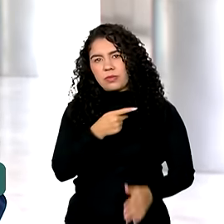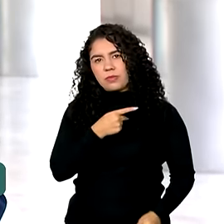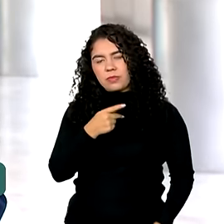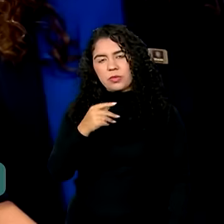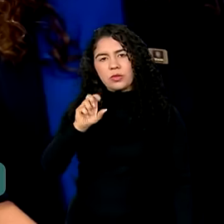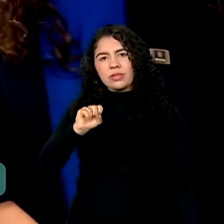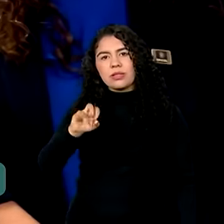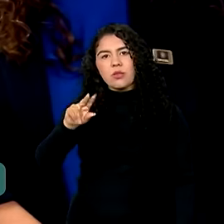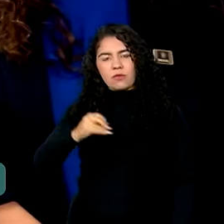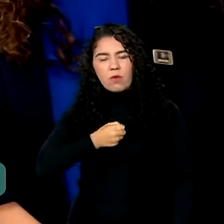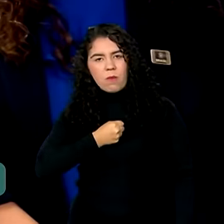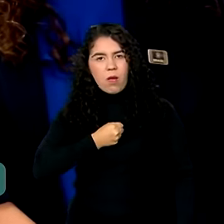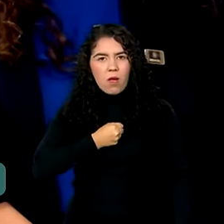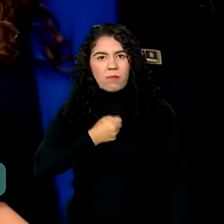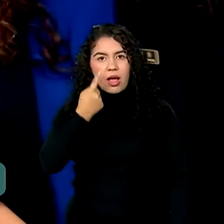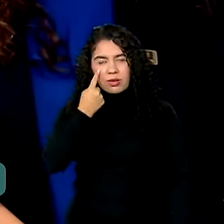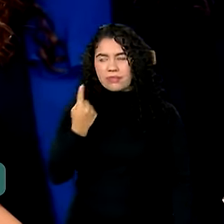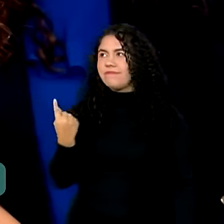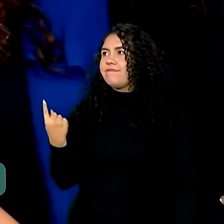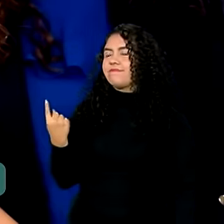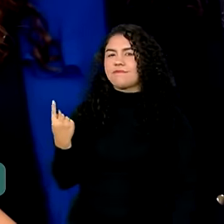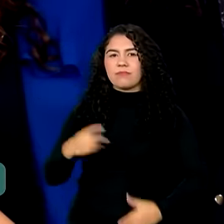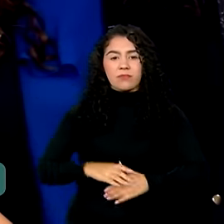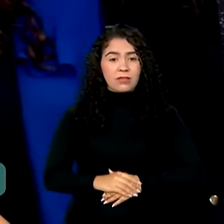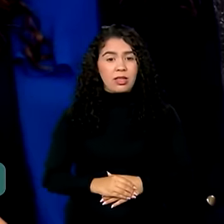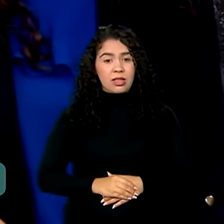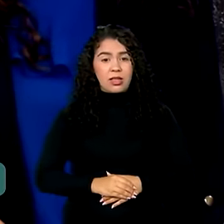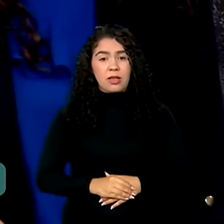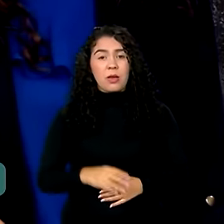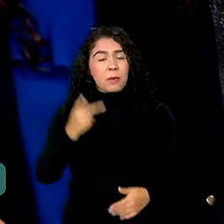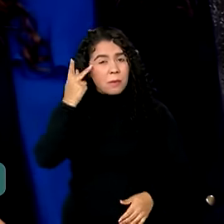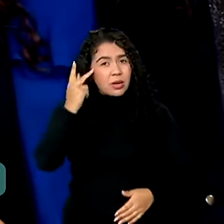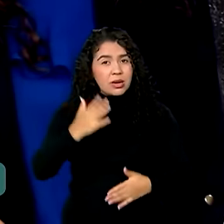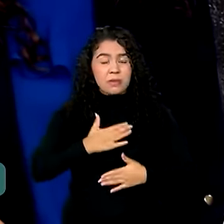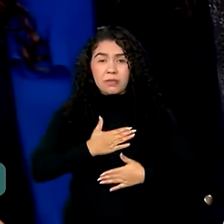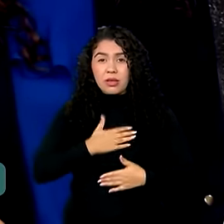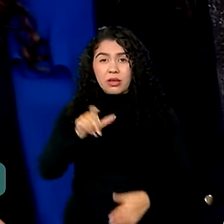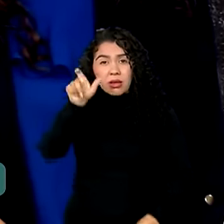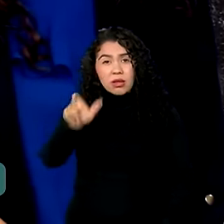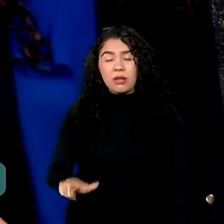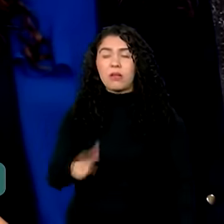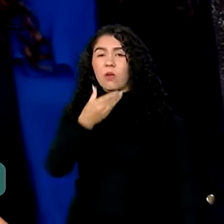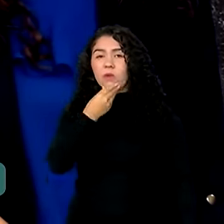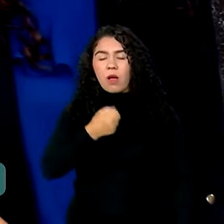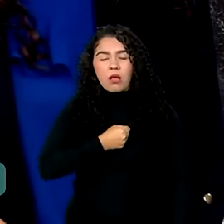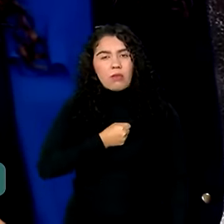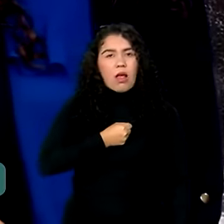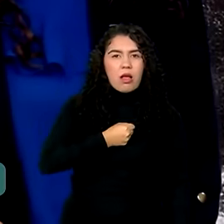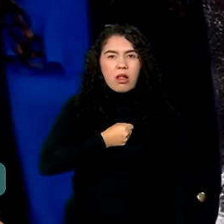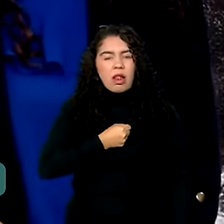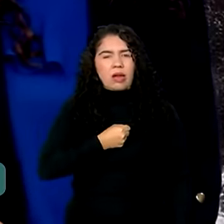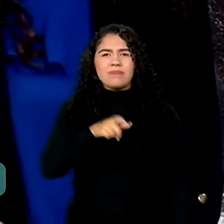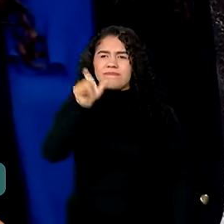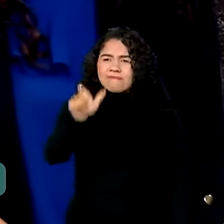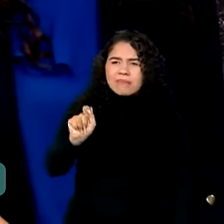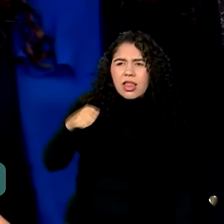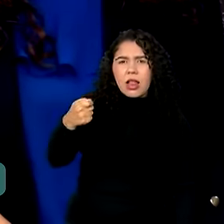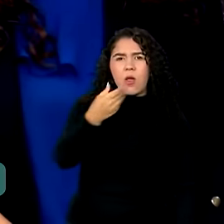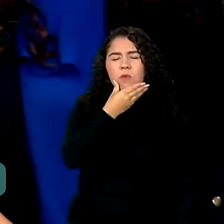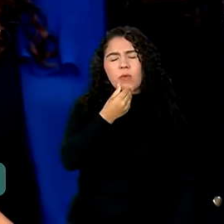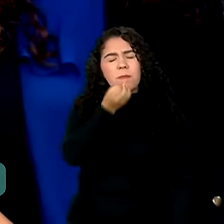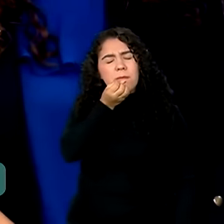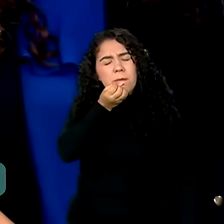ver. Eu achava o Silvio Santos um homem de bem, de caráter respeitoso e que não